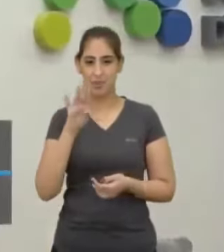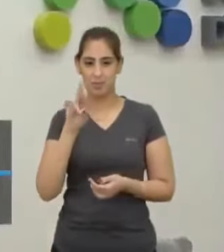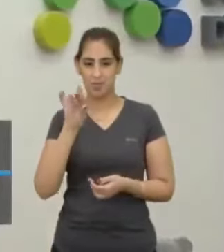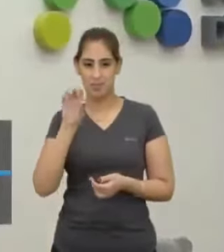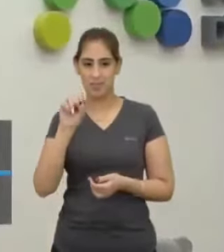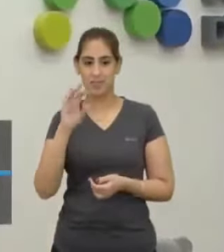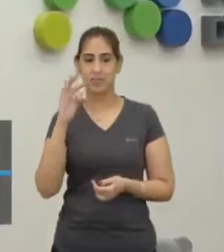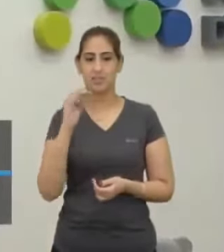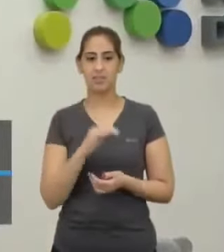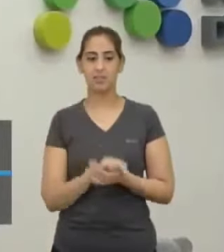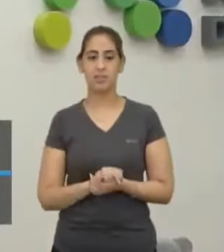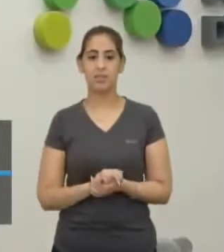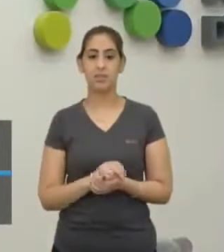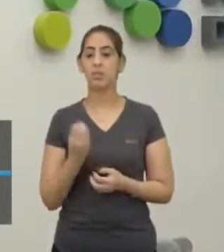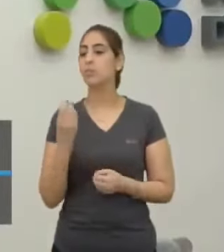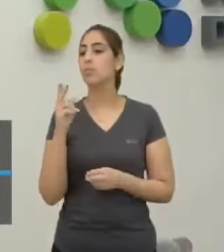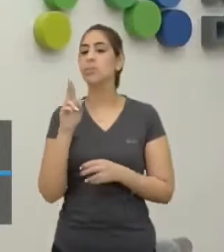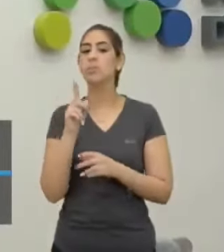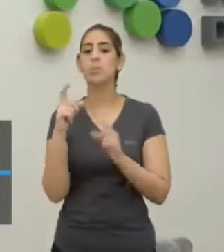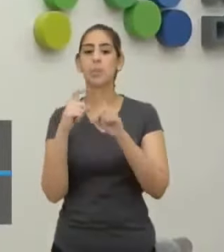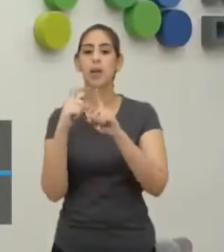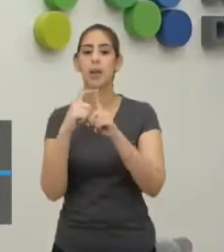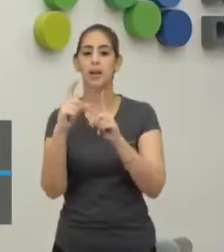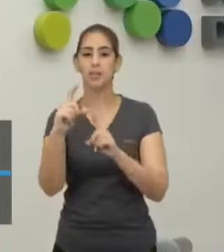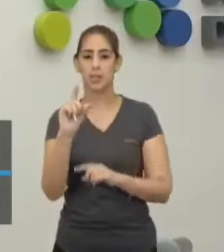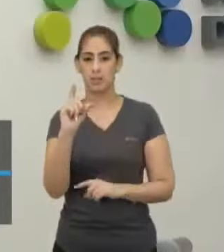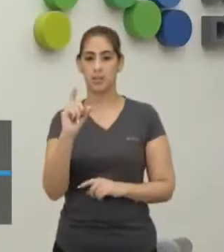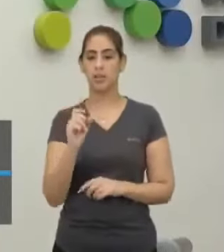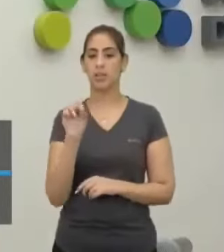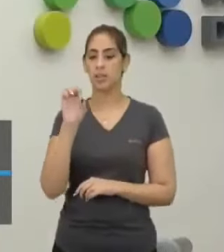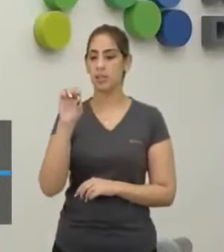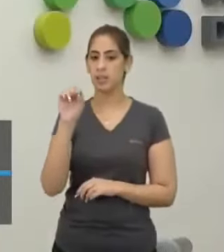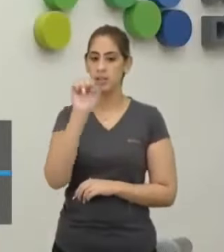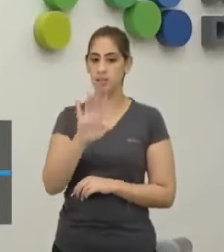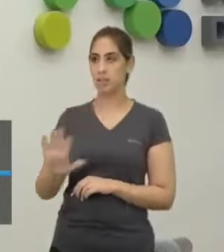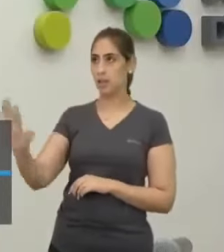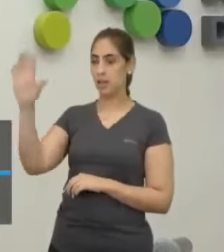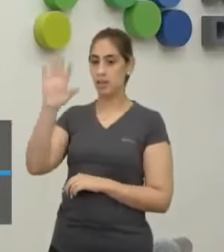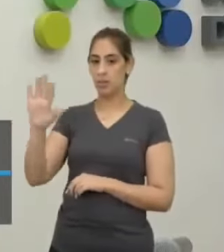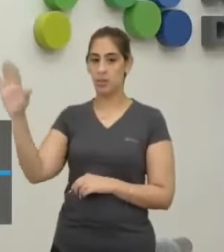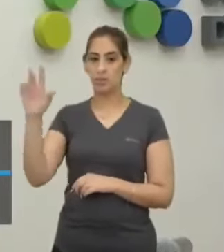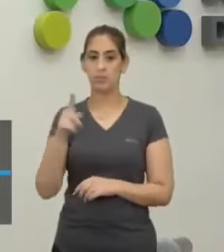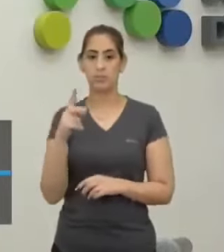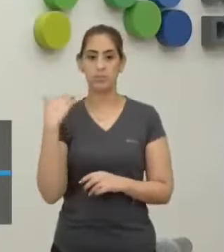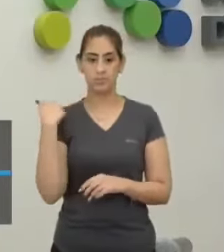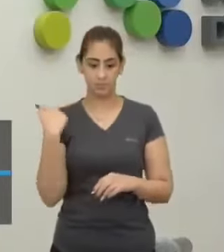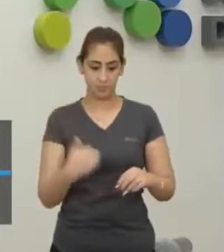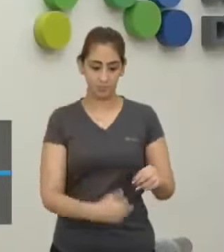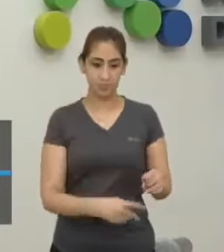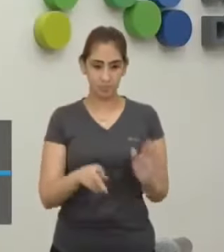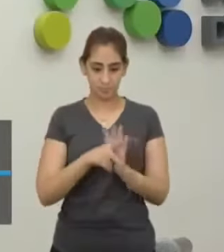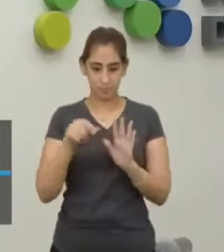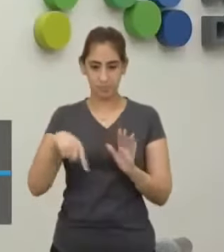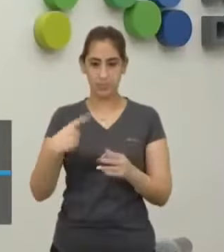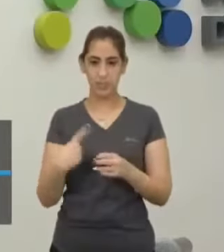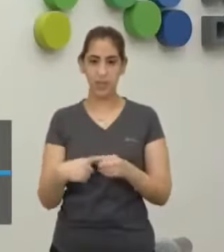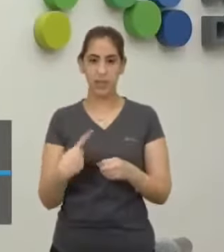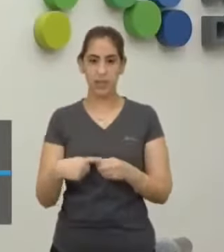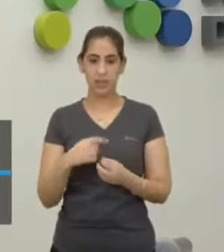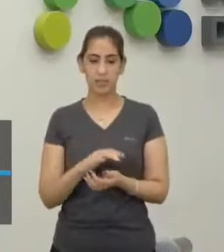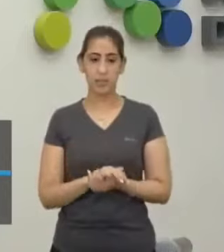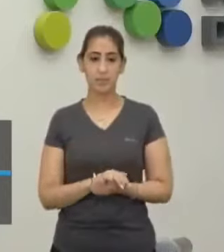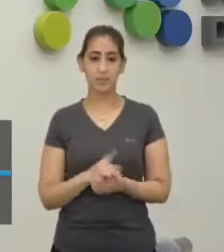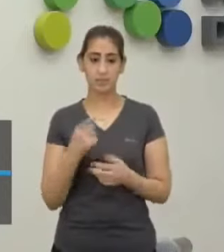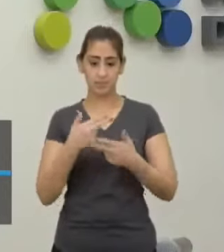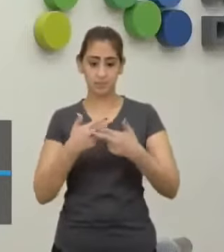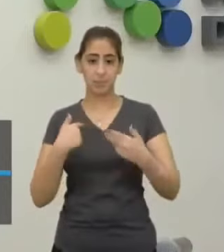apareceu a palavra Estado? Porque nós temos agora a concepção do Estado Nacional Moderno Algo que a gente